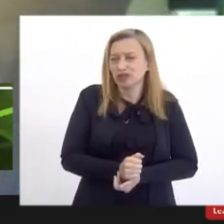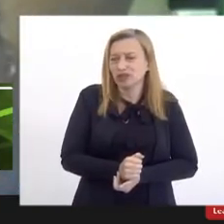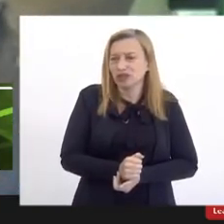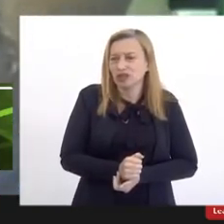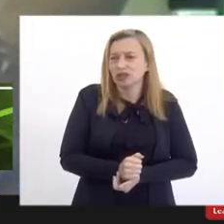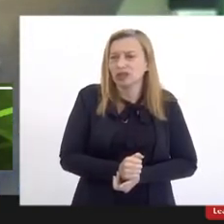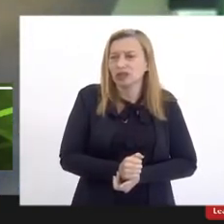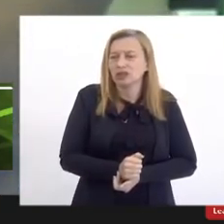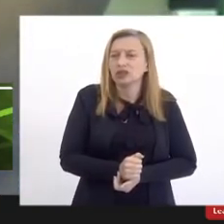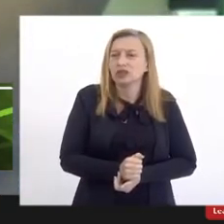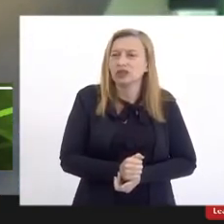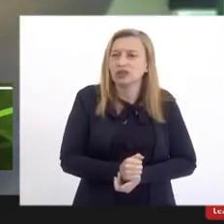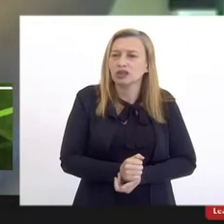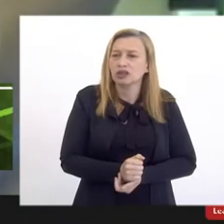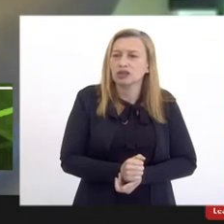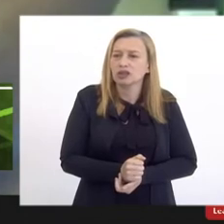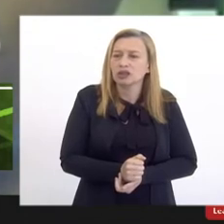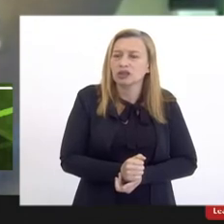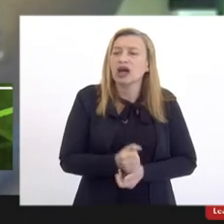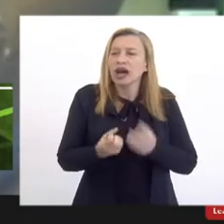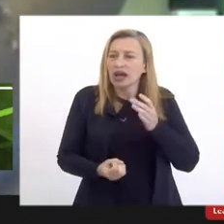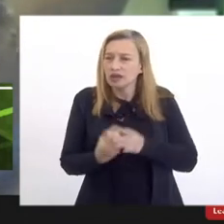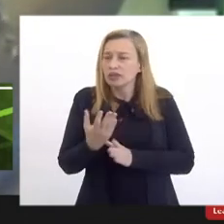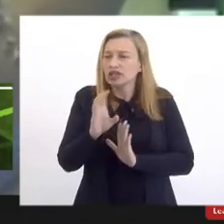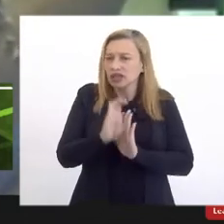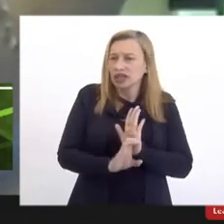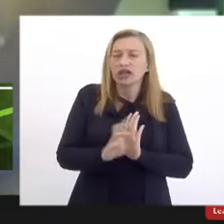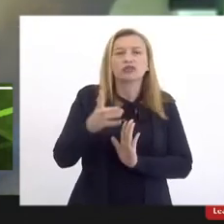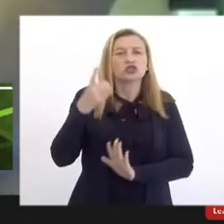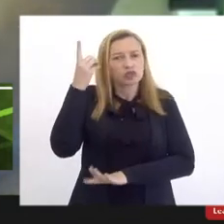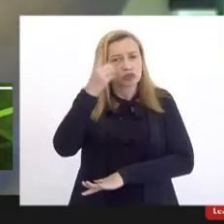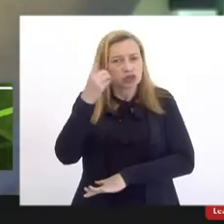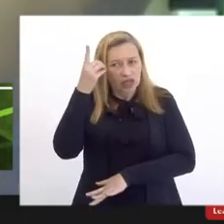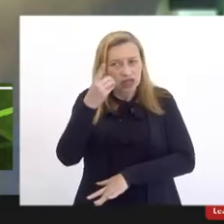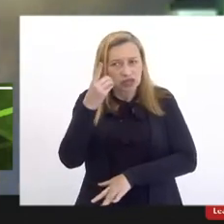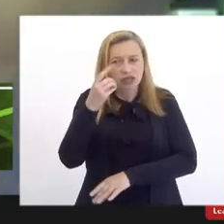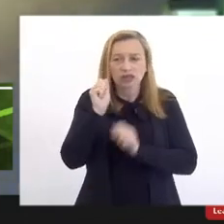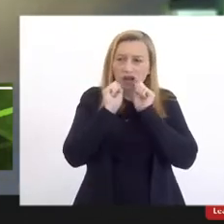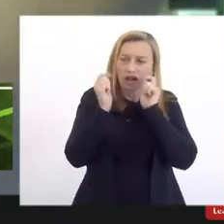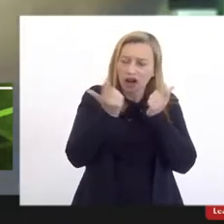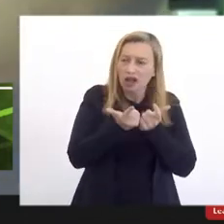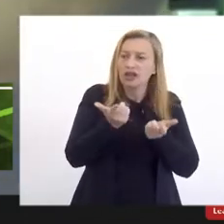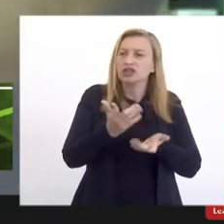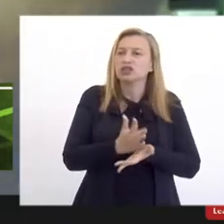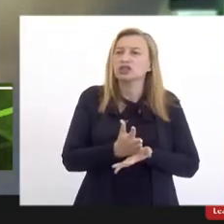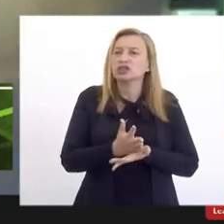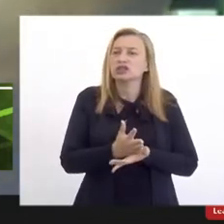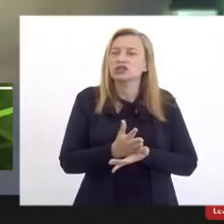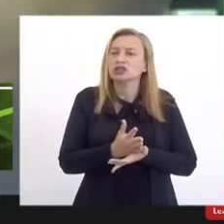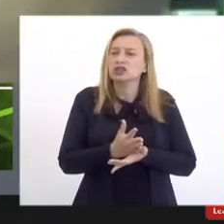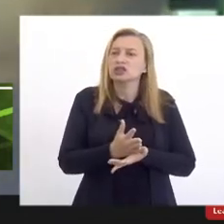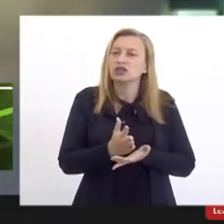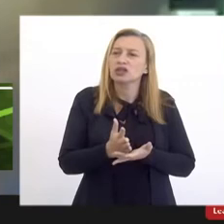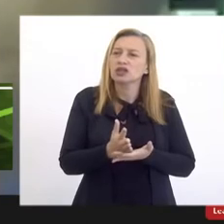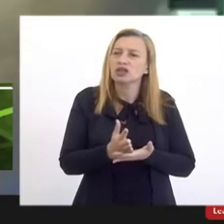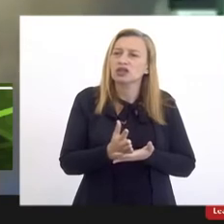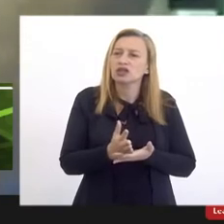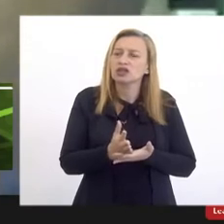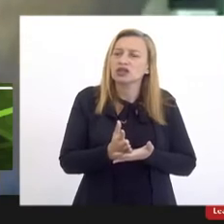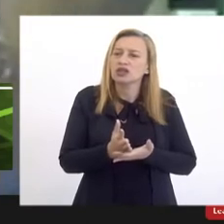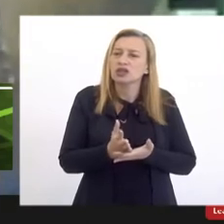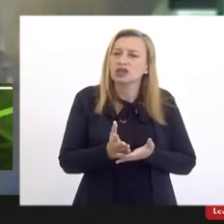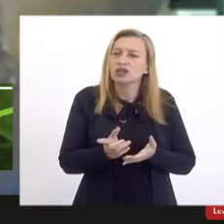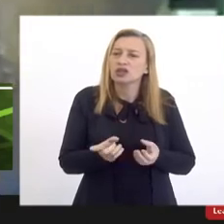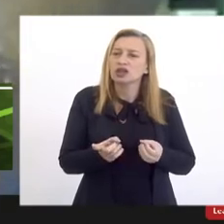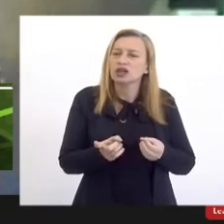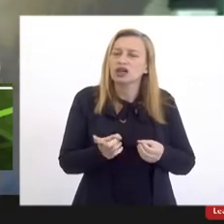louvava a emenda feita pelos parlamentares da LES, no qual previu que a reposição dos docentes, das